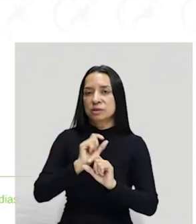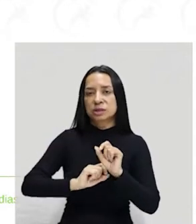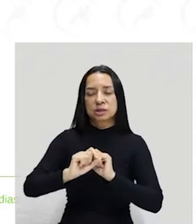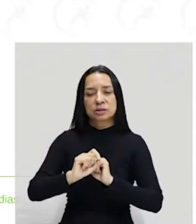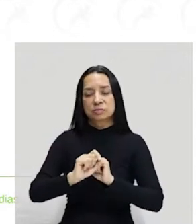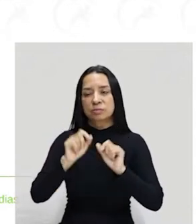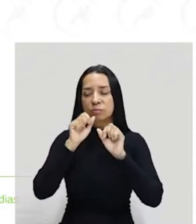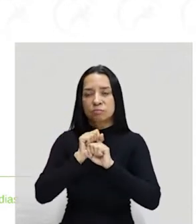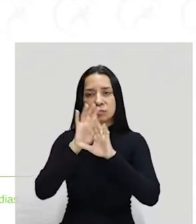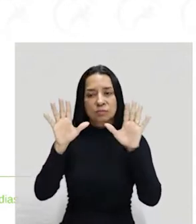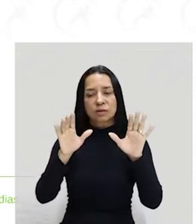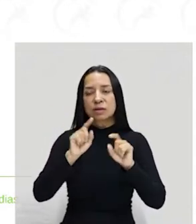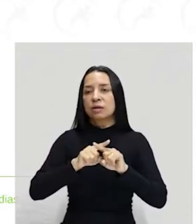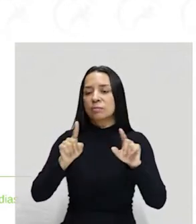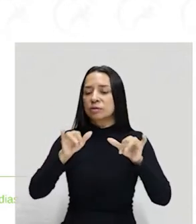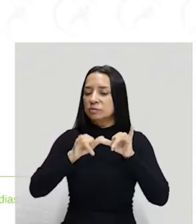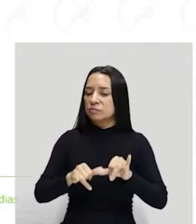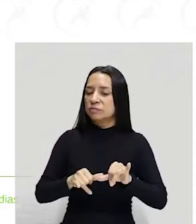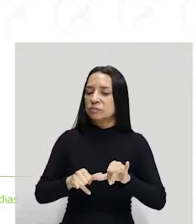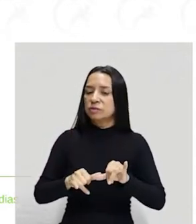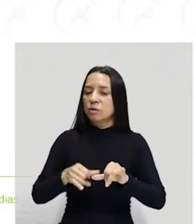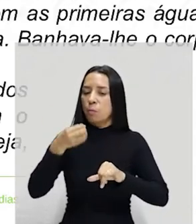ainda não são muito claras, mas ficam nítidas nisso.